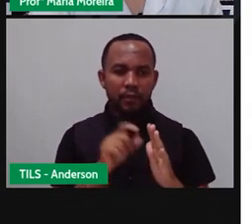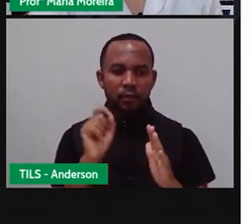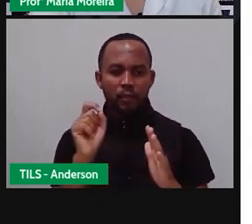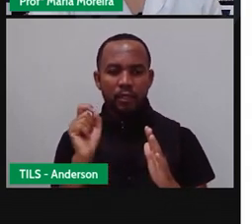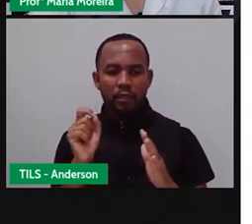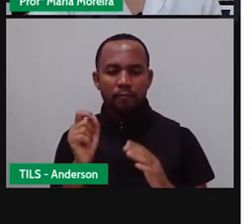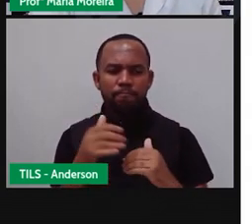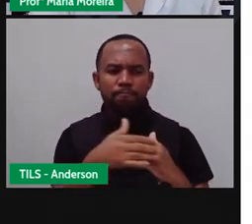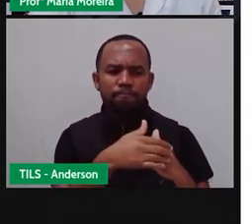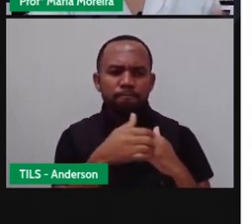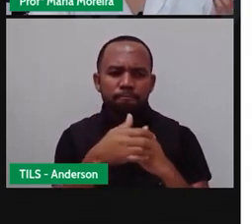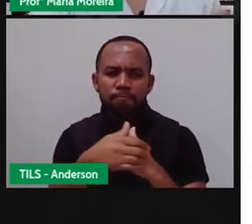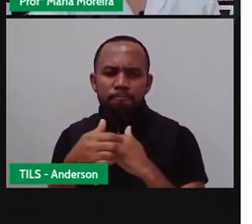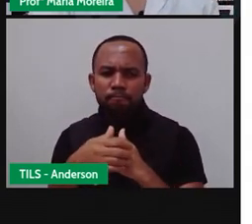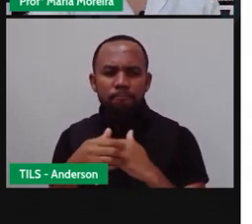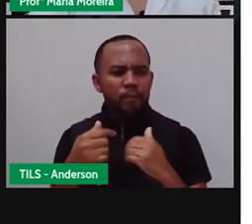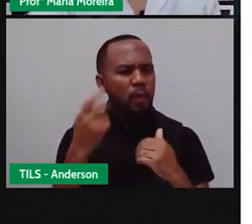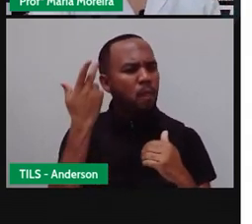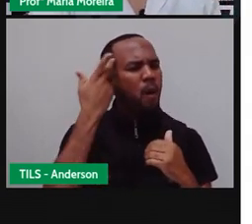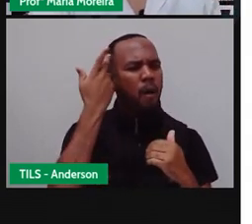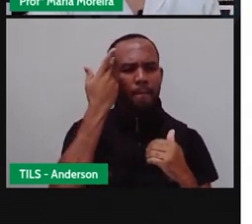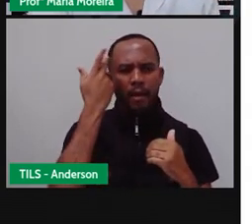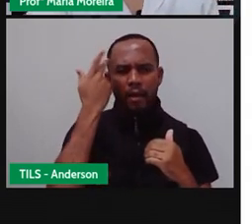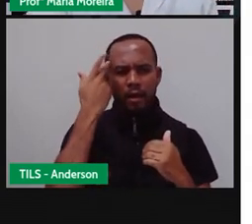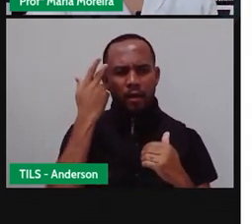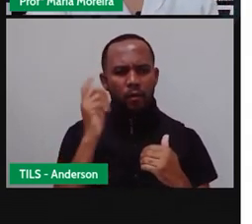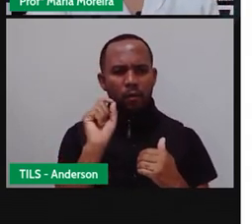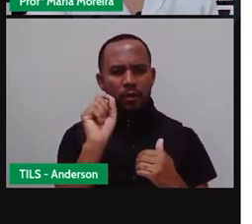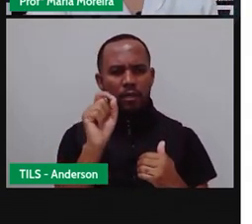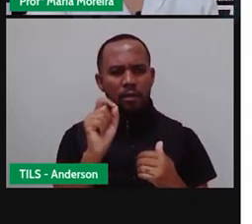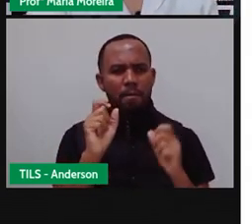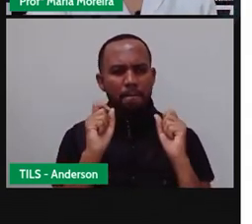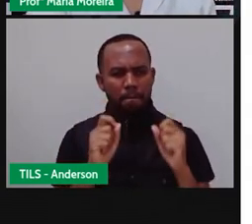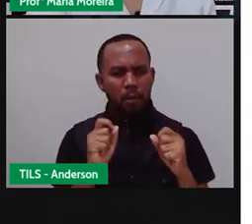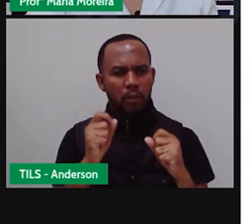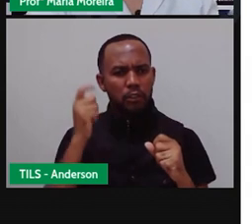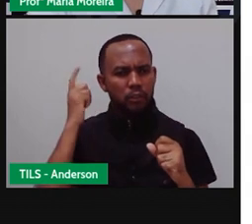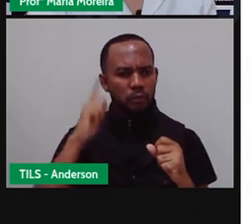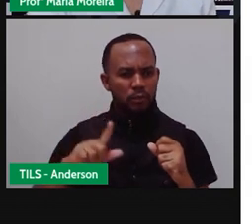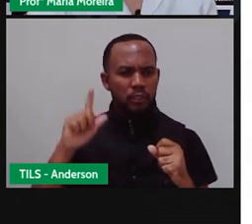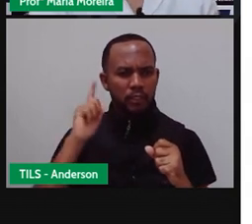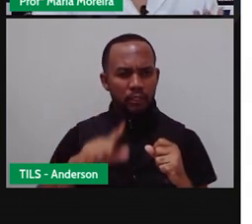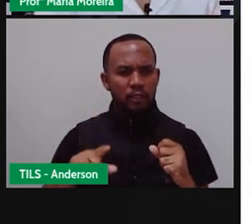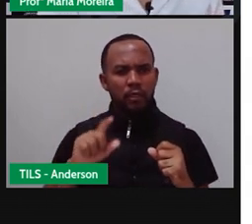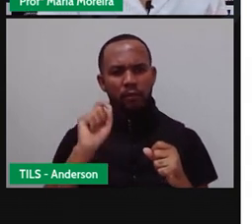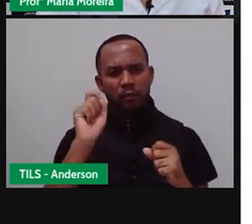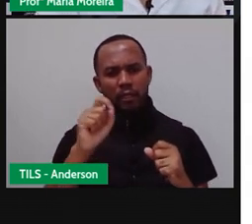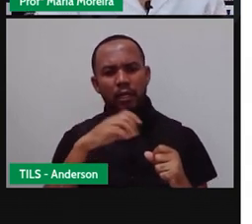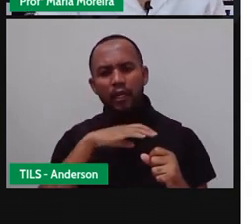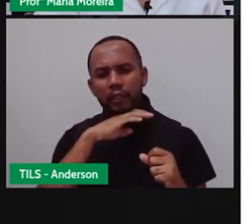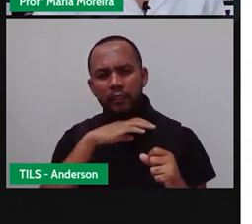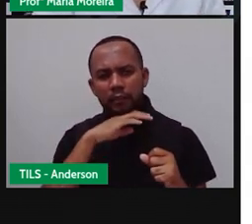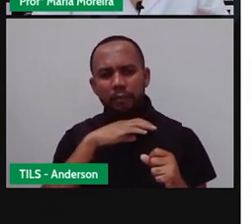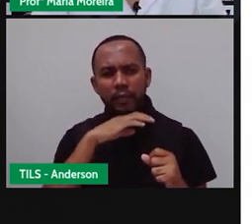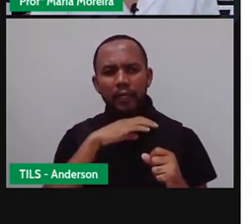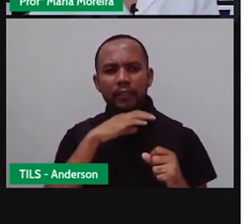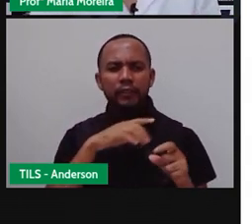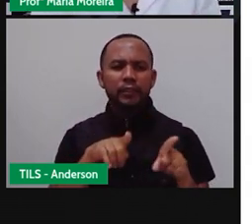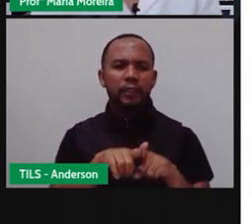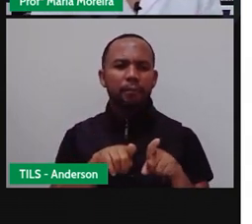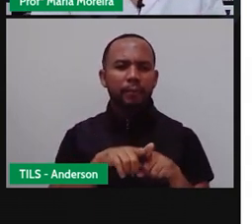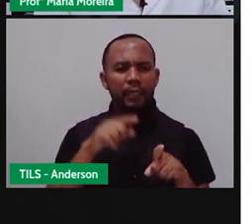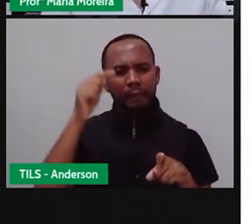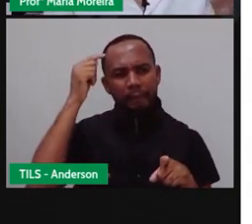domesticação é natural. E possibilita inúmeras vantagens para os animais e para os seres humanos. Por que eles